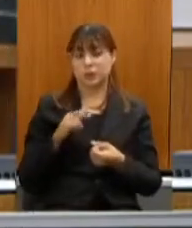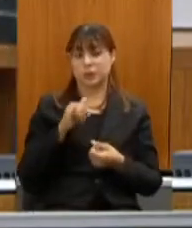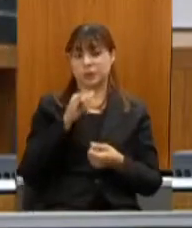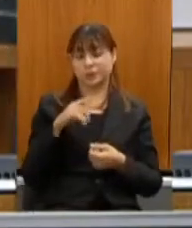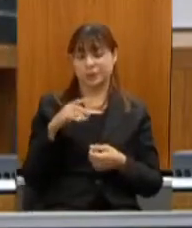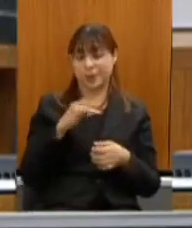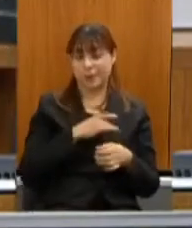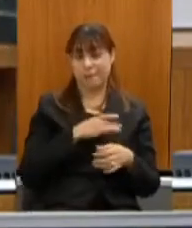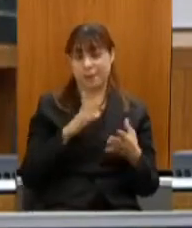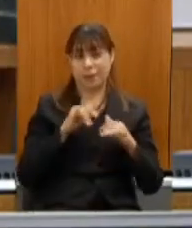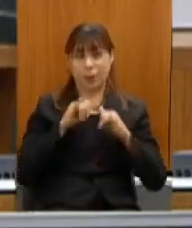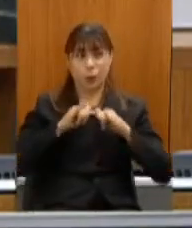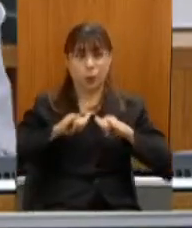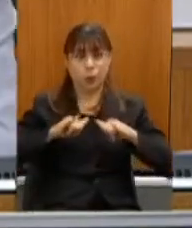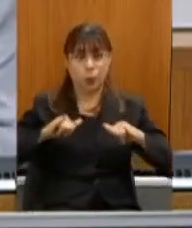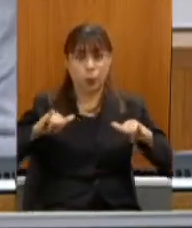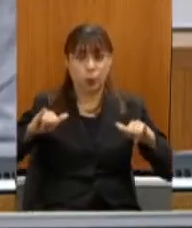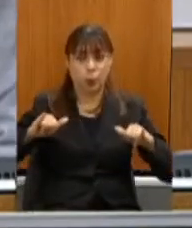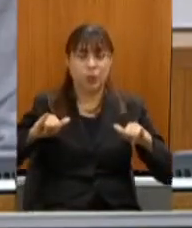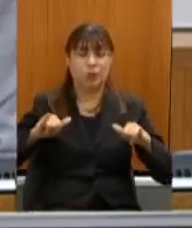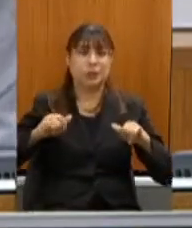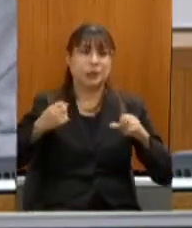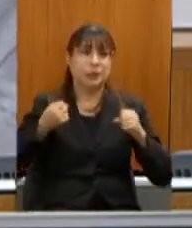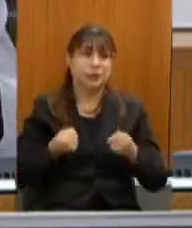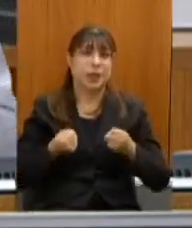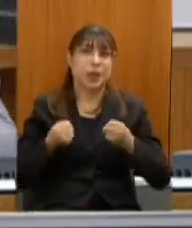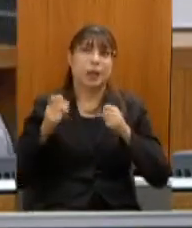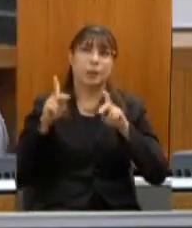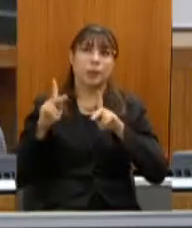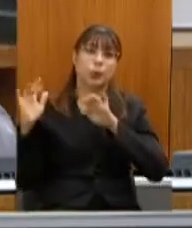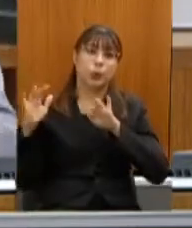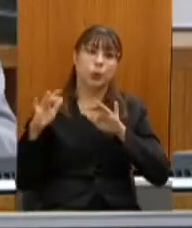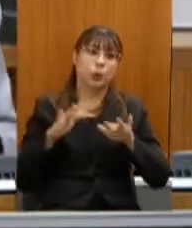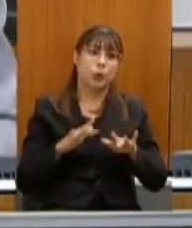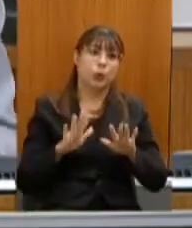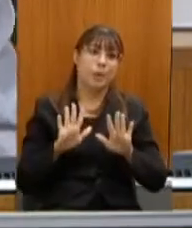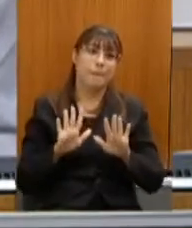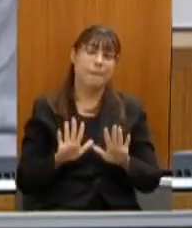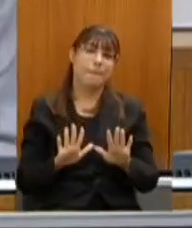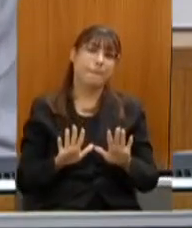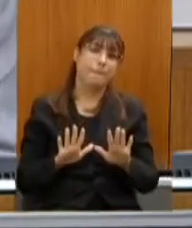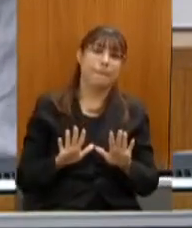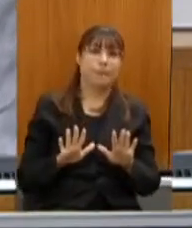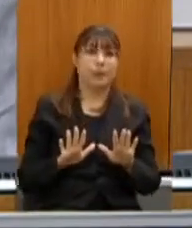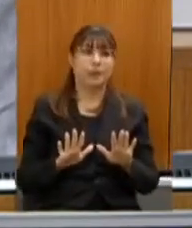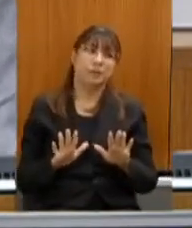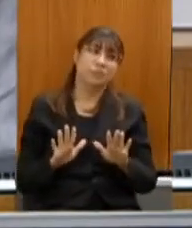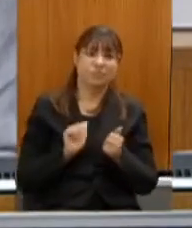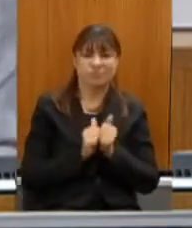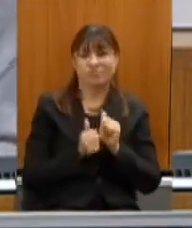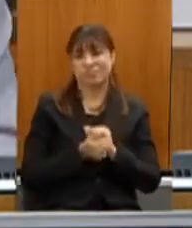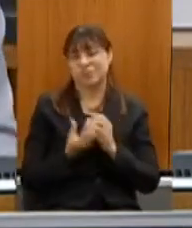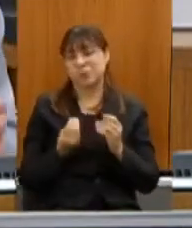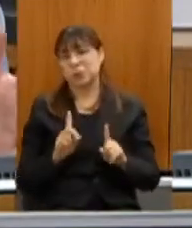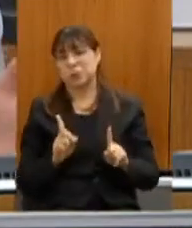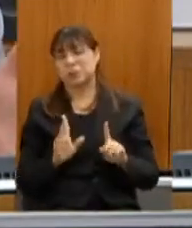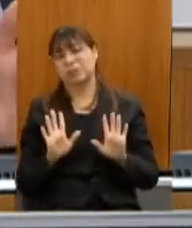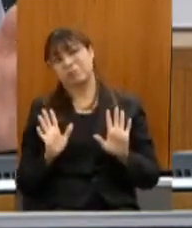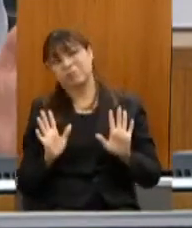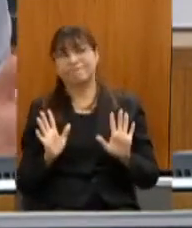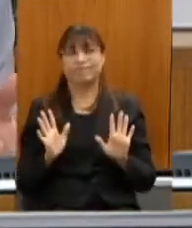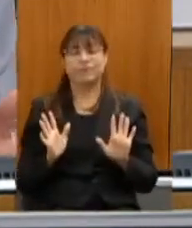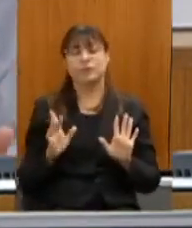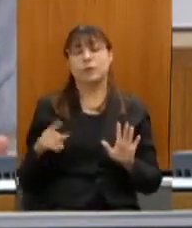uma campanha massiva e que as pessoas venham e não não se adequem então é preciso então